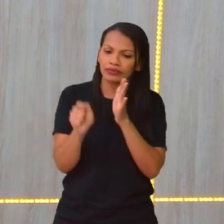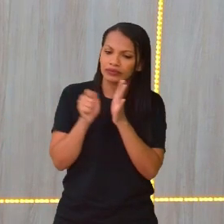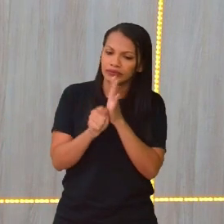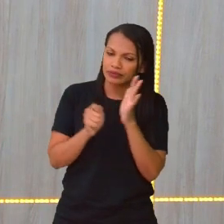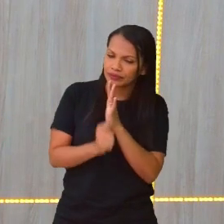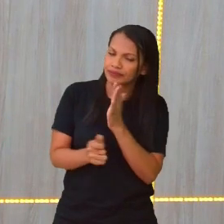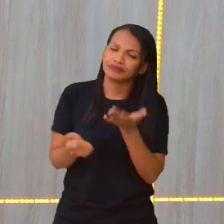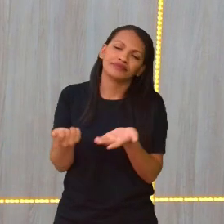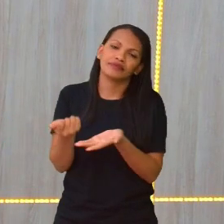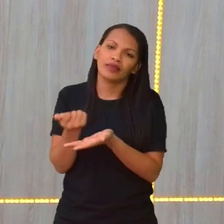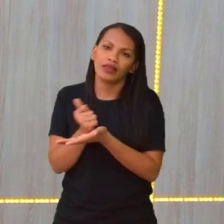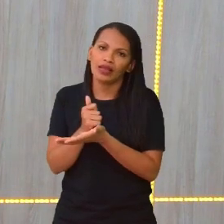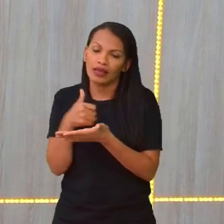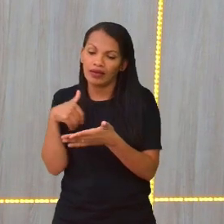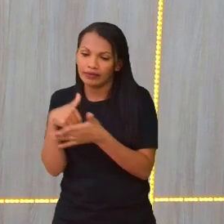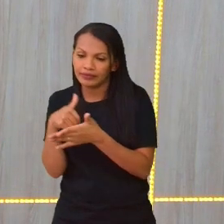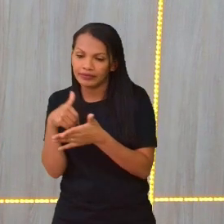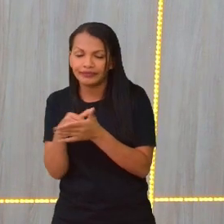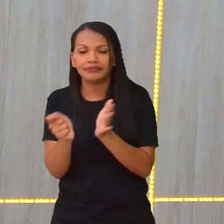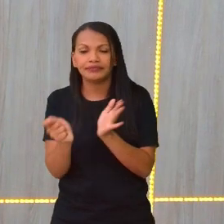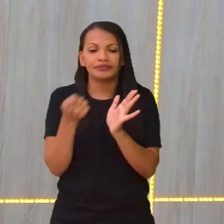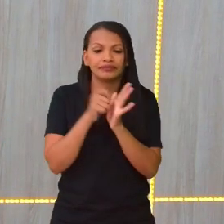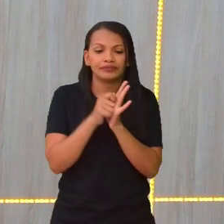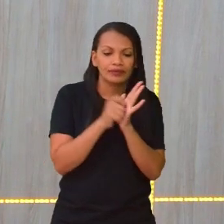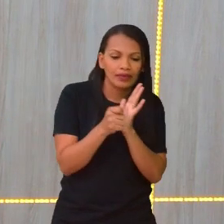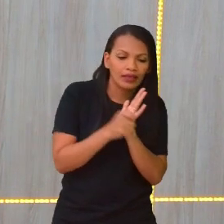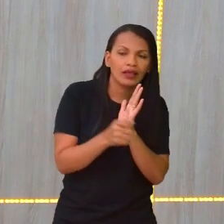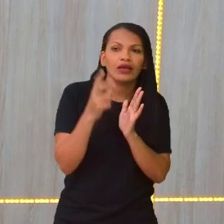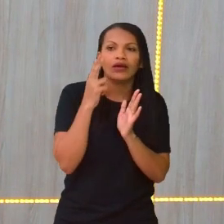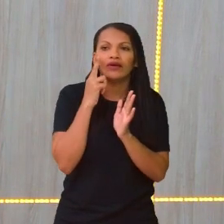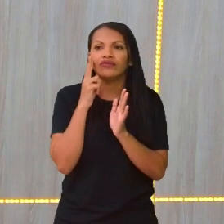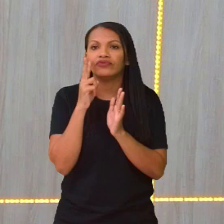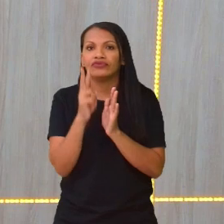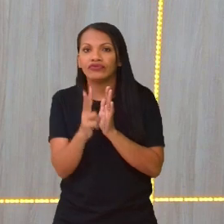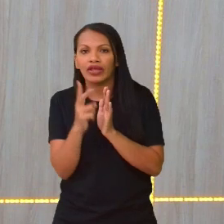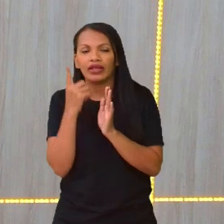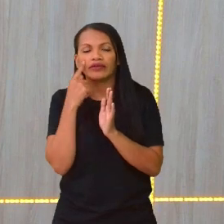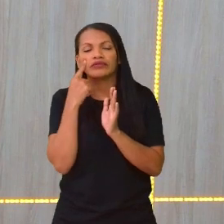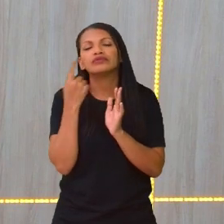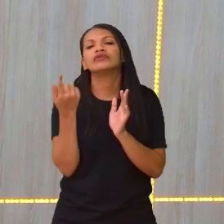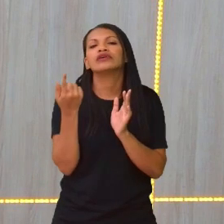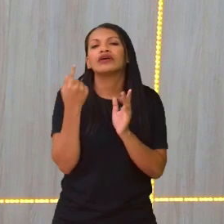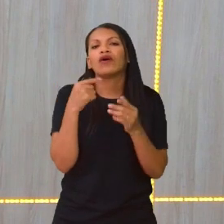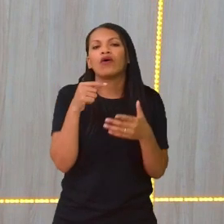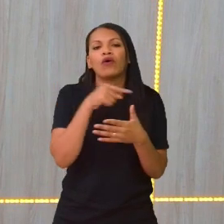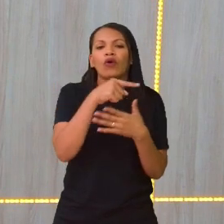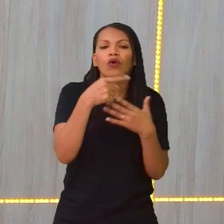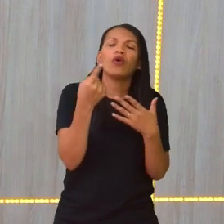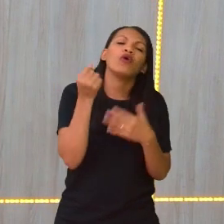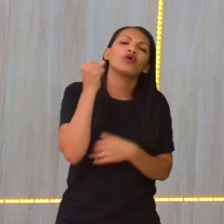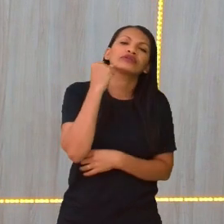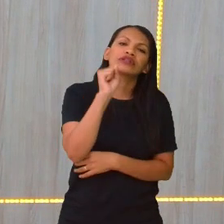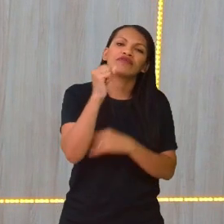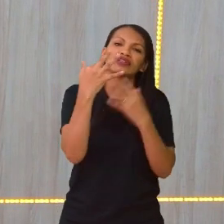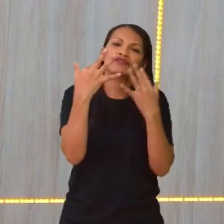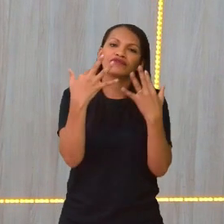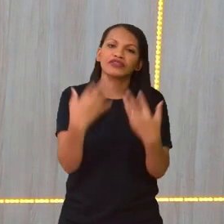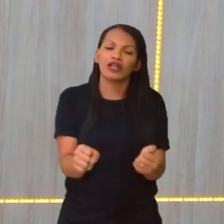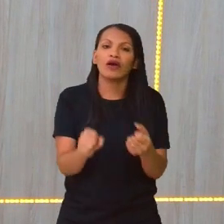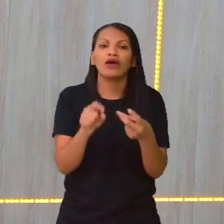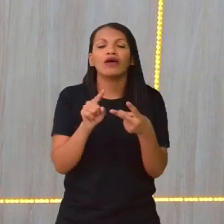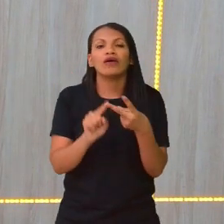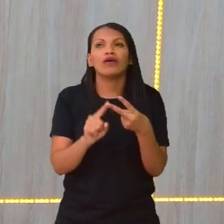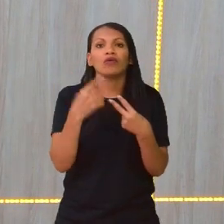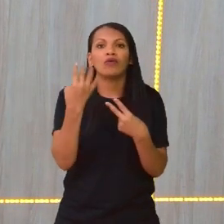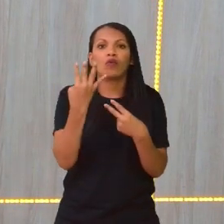jogos, pode anotar a escalação, pode ver quem vai passar para as oitavas de final, quem vai passar para as quartas, e assim sucessivamente.